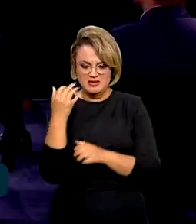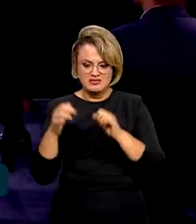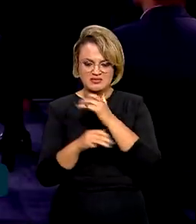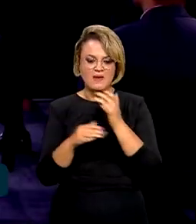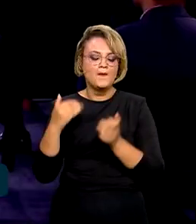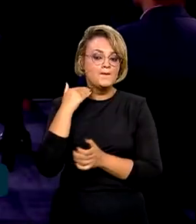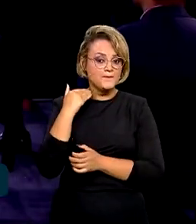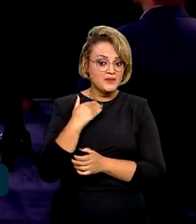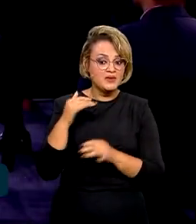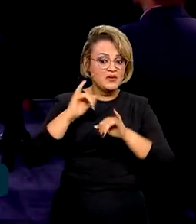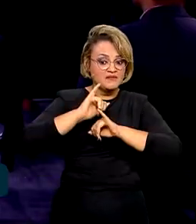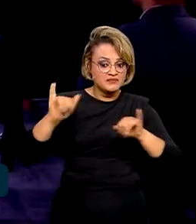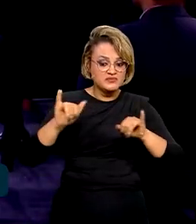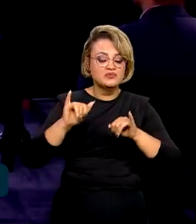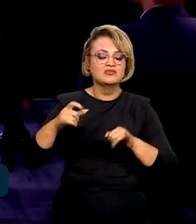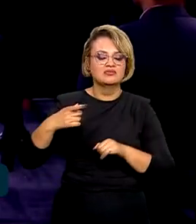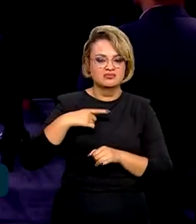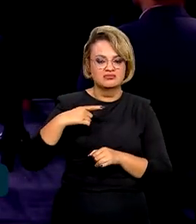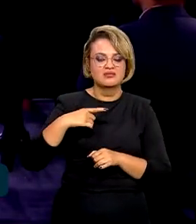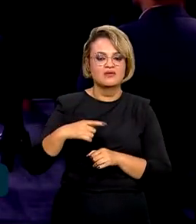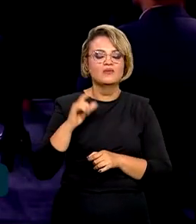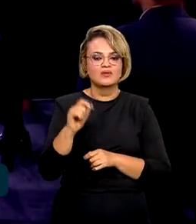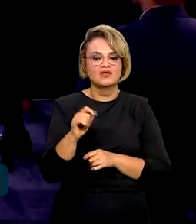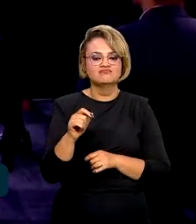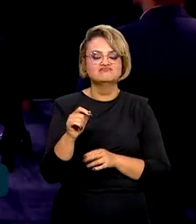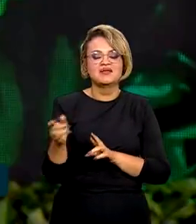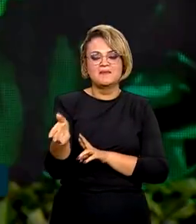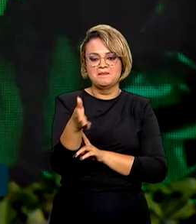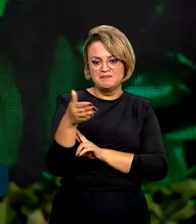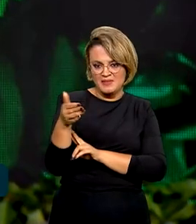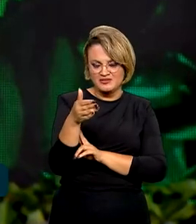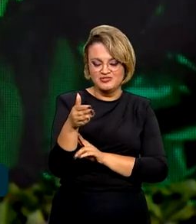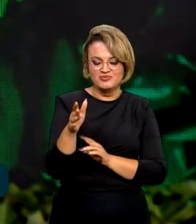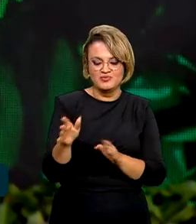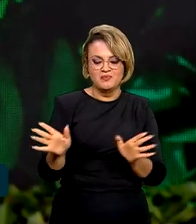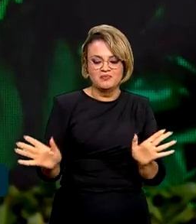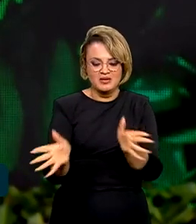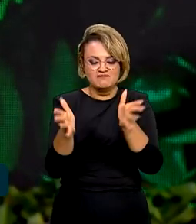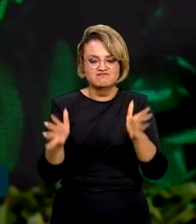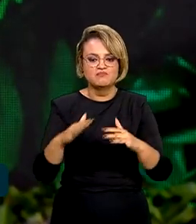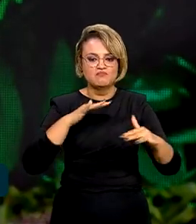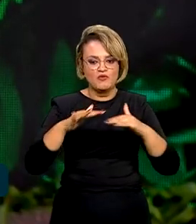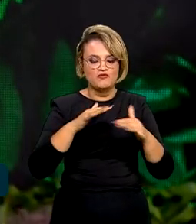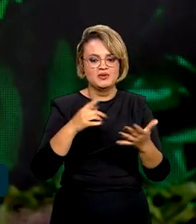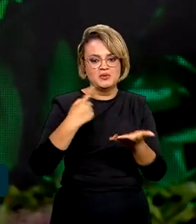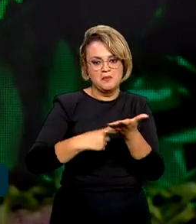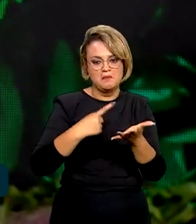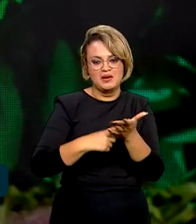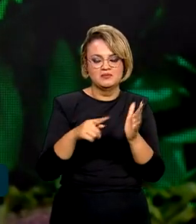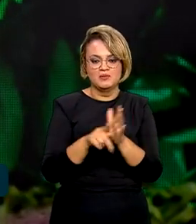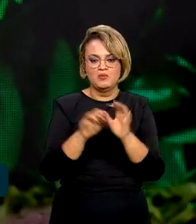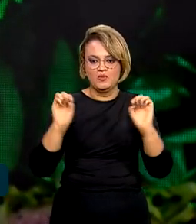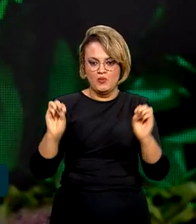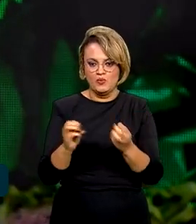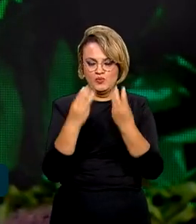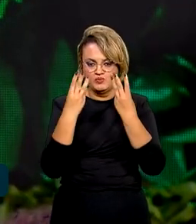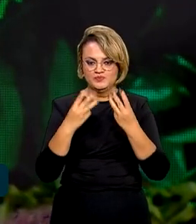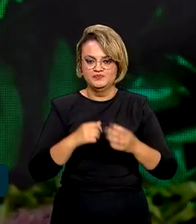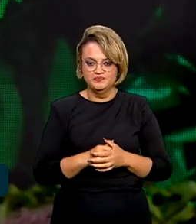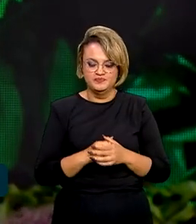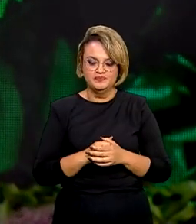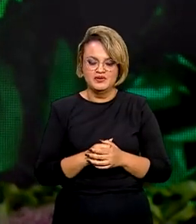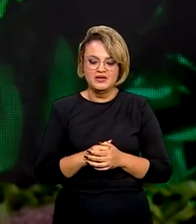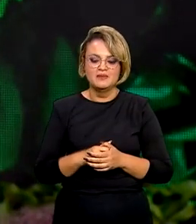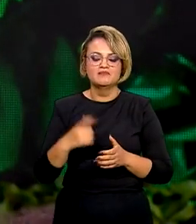o banco anunciou ainda que também se tornou embaixador de três movimentos do Pacto Global da ONU. Para reforçar ainda